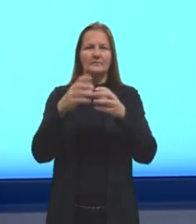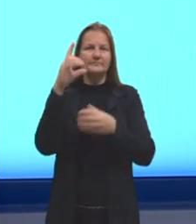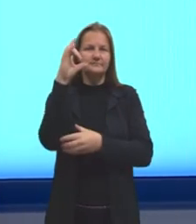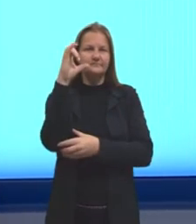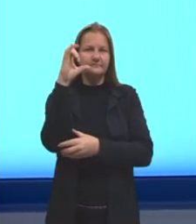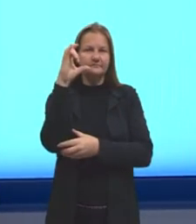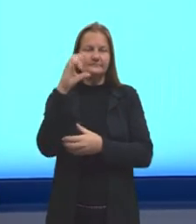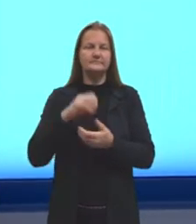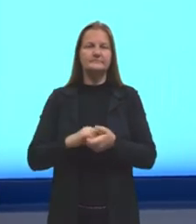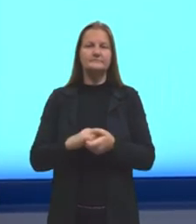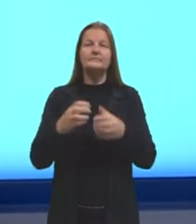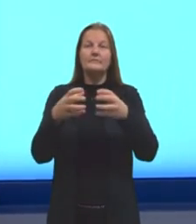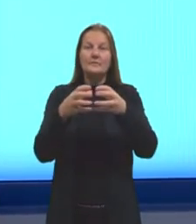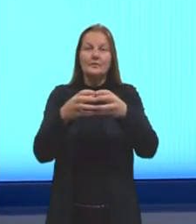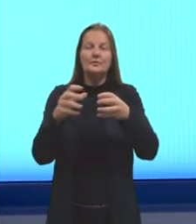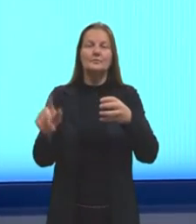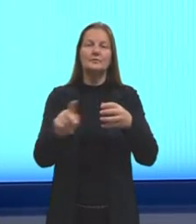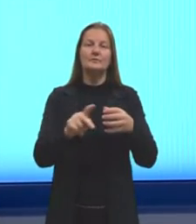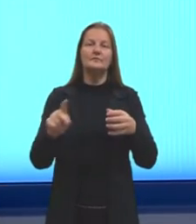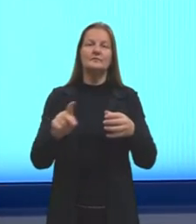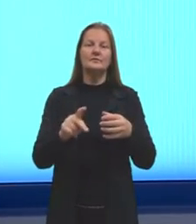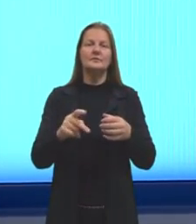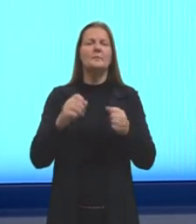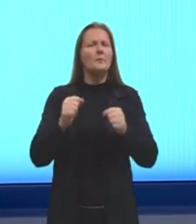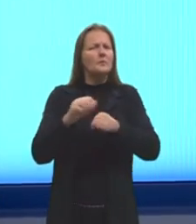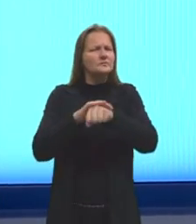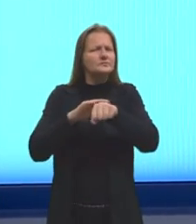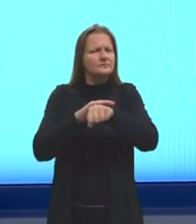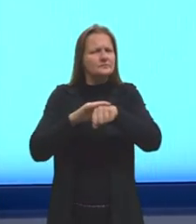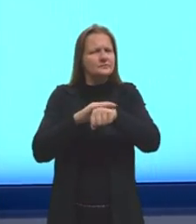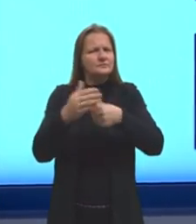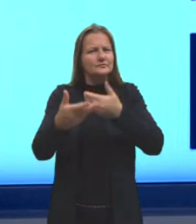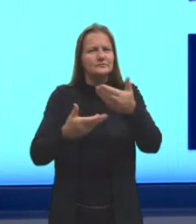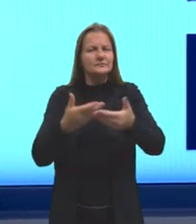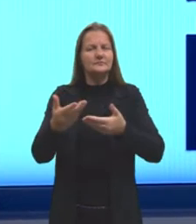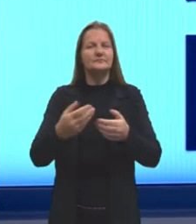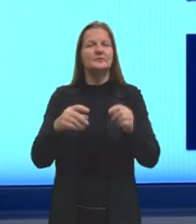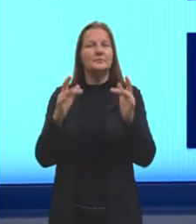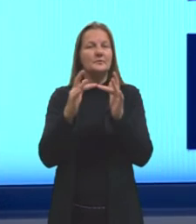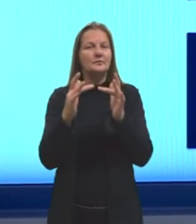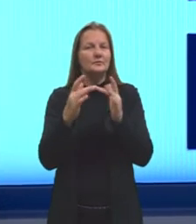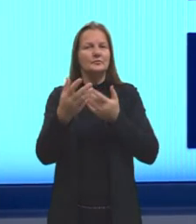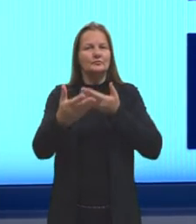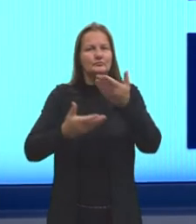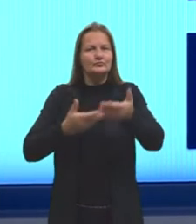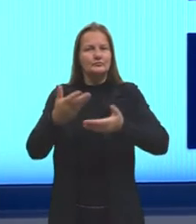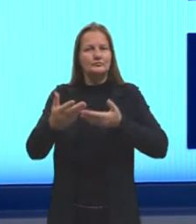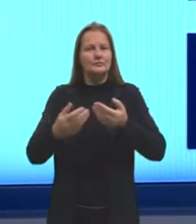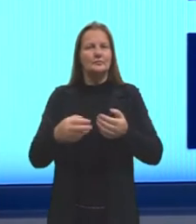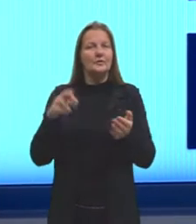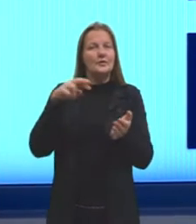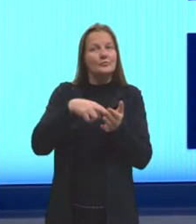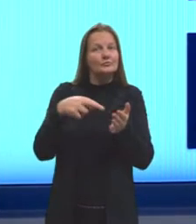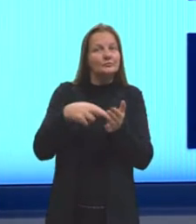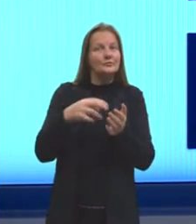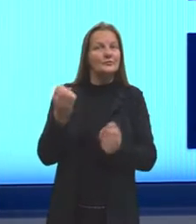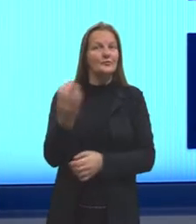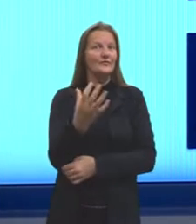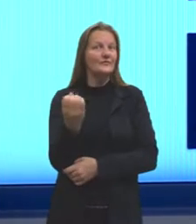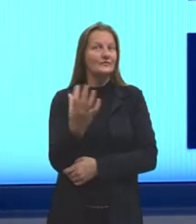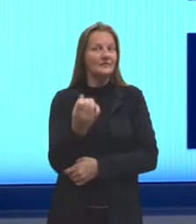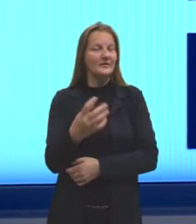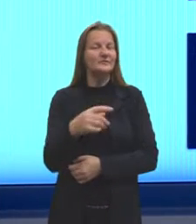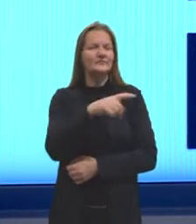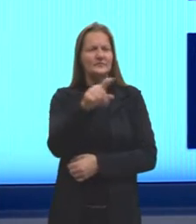pré-enem, que é um Instagram que a gente fez para conversar com vocês, para manter contato, para manter as atualizações e vocês